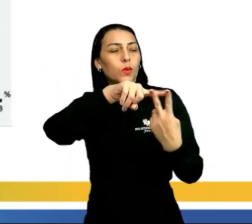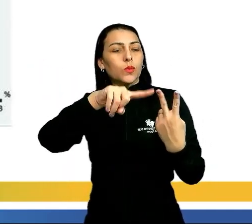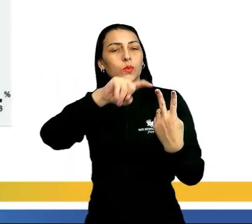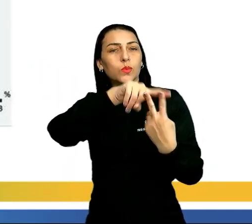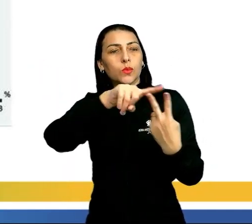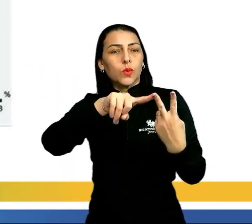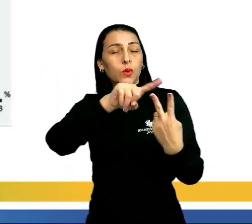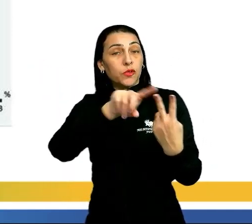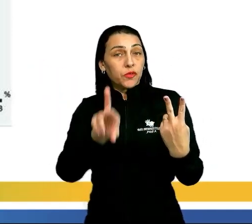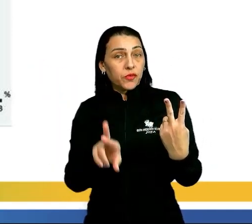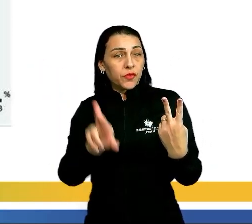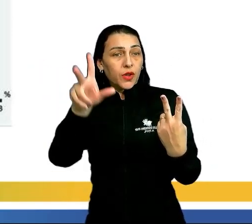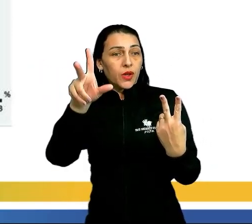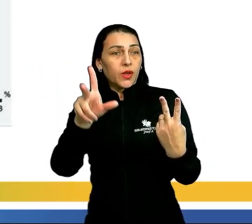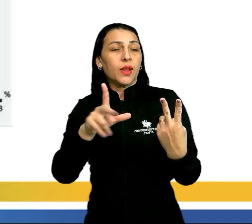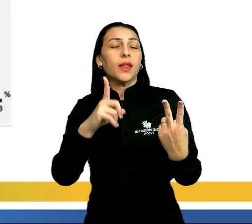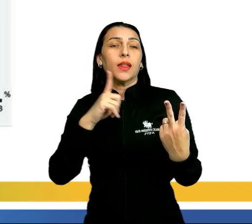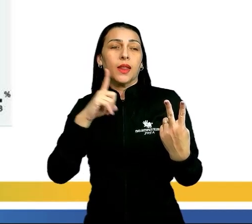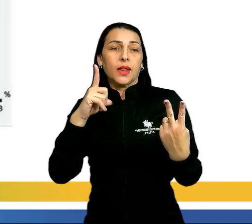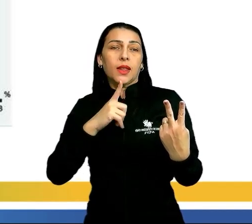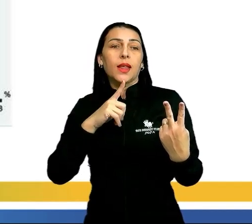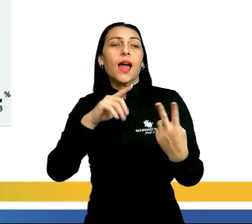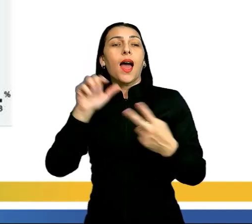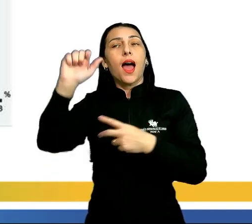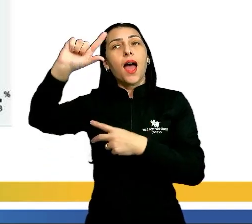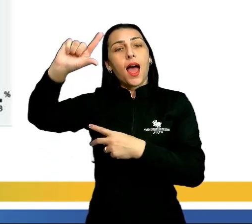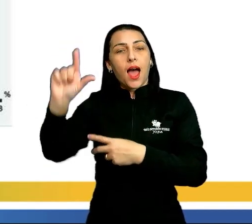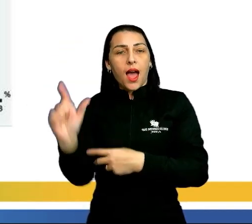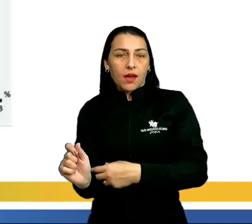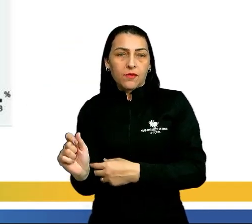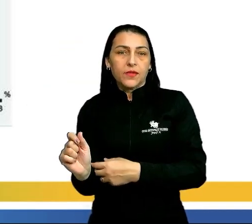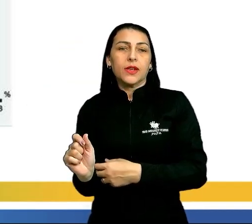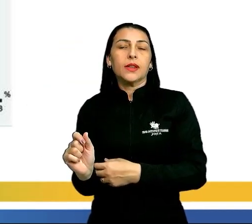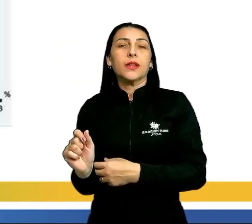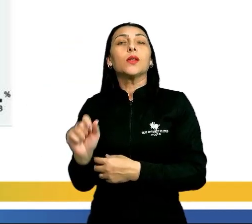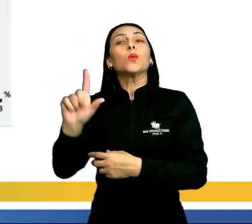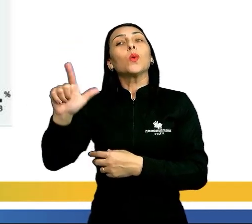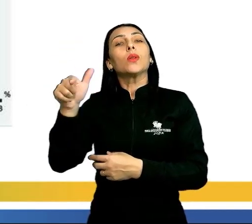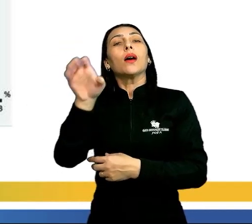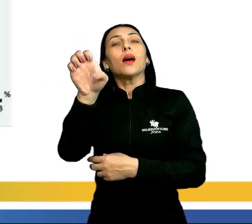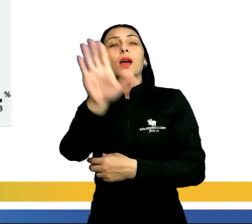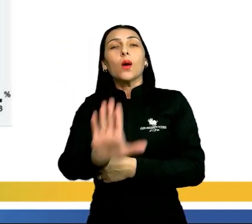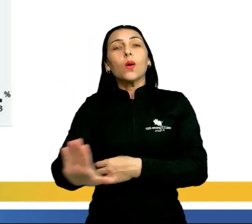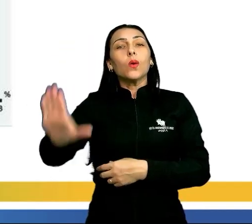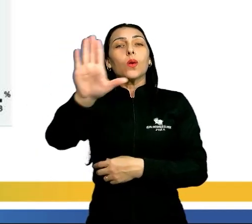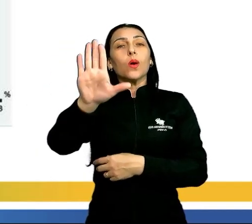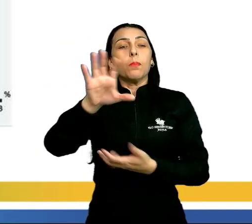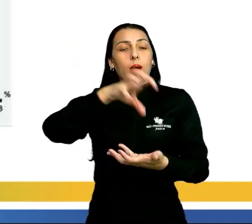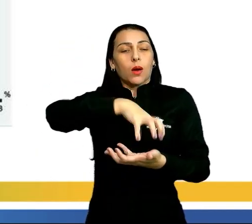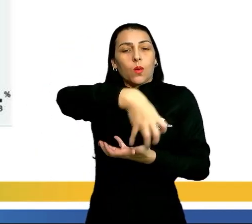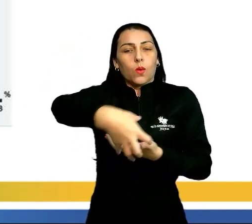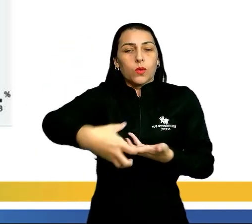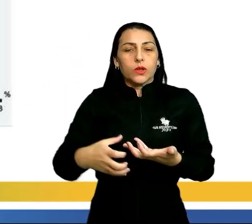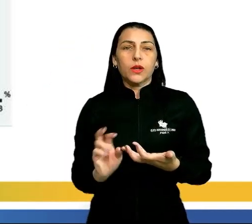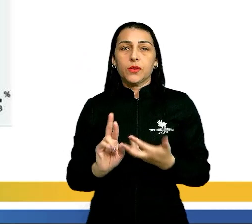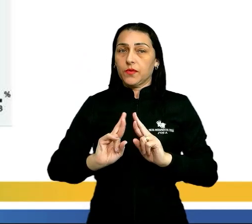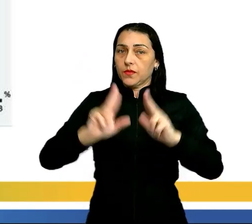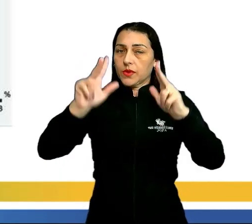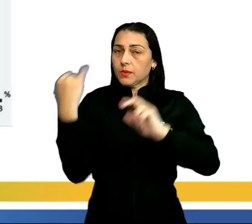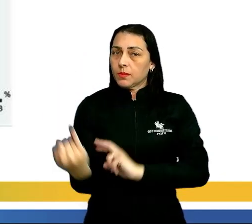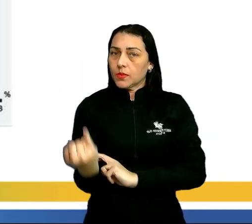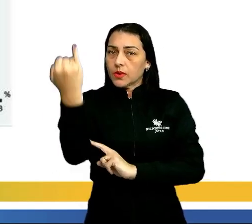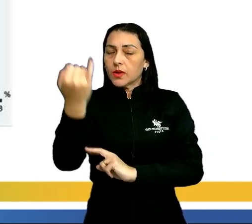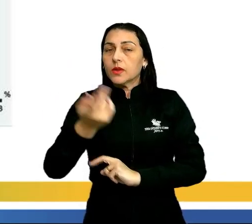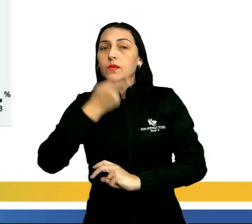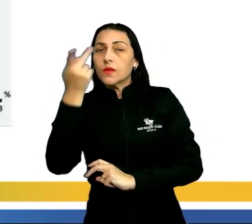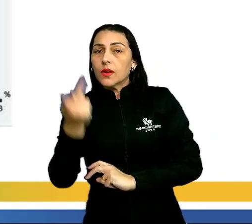continentes bem diferentes. De um lado a gente tem a África, do outro lado a gente tem a Europa. É importante falar